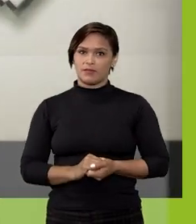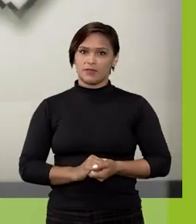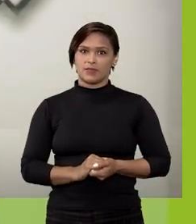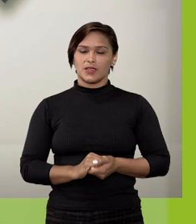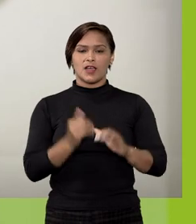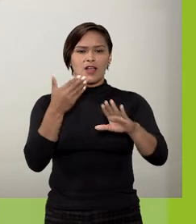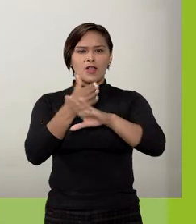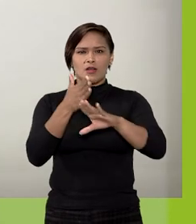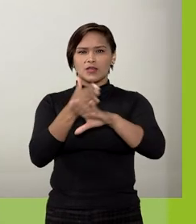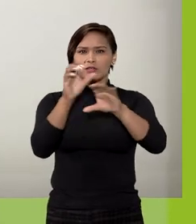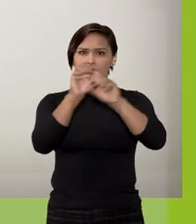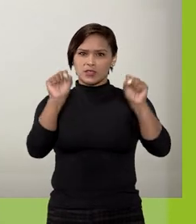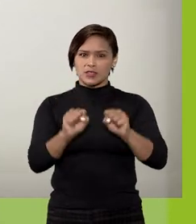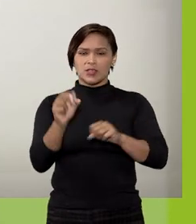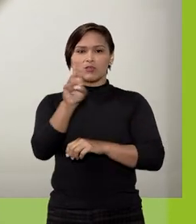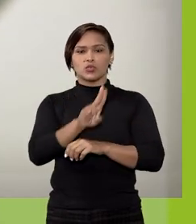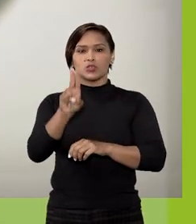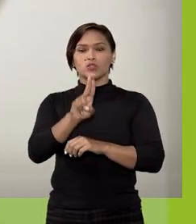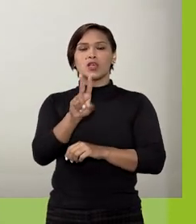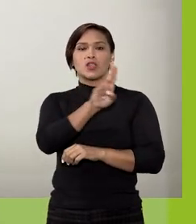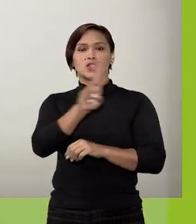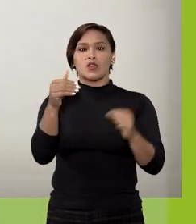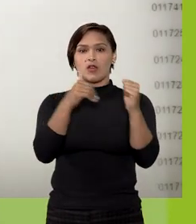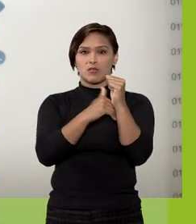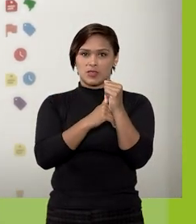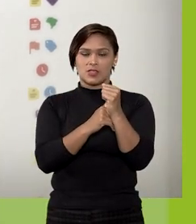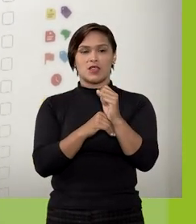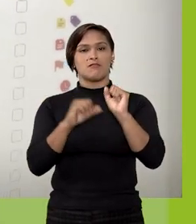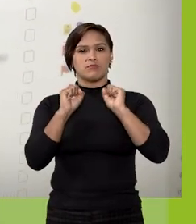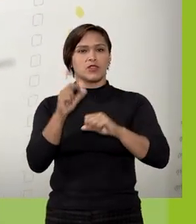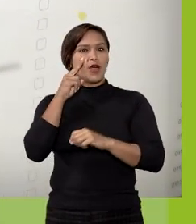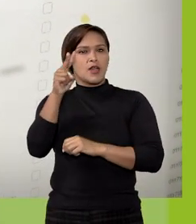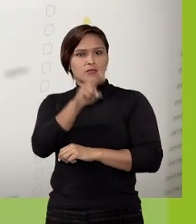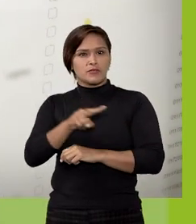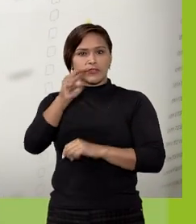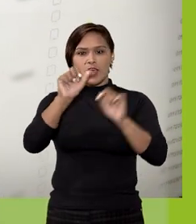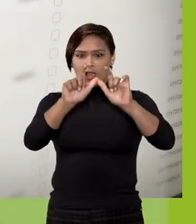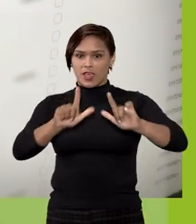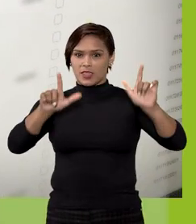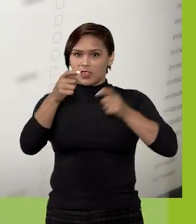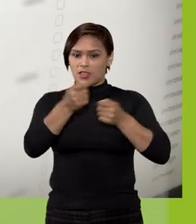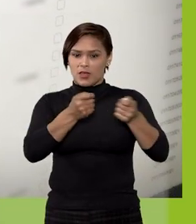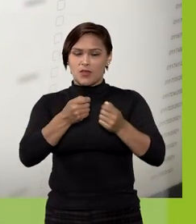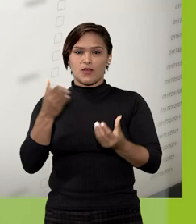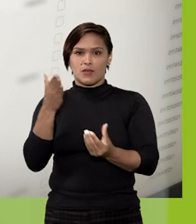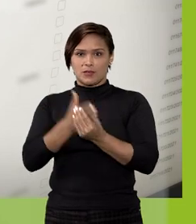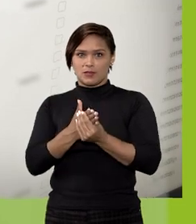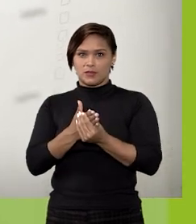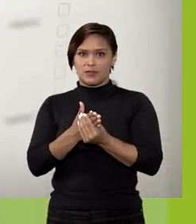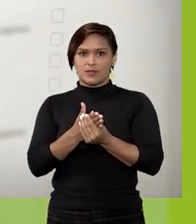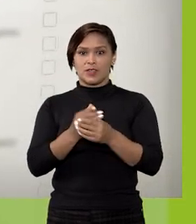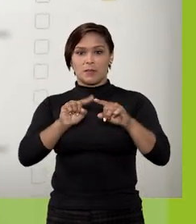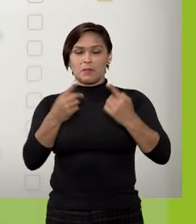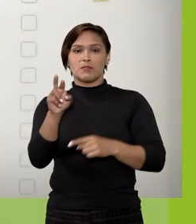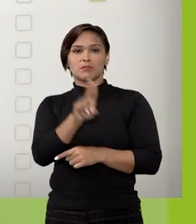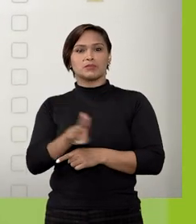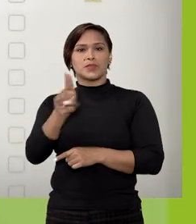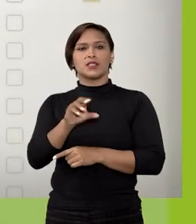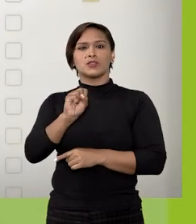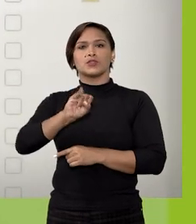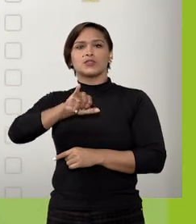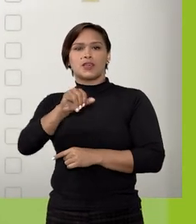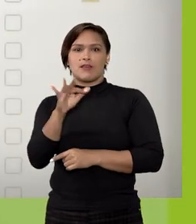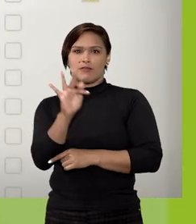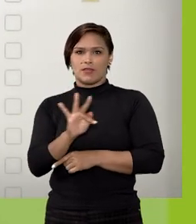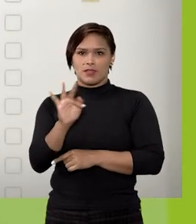Ao entrar no sistema usando o seu login e senha, você visualiza a tela de controle de processos. Para utilizar o SEI